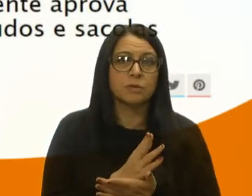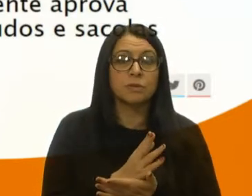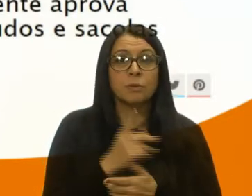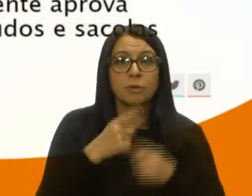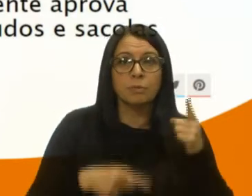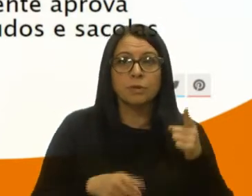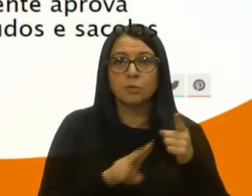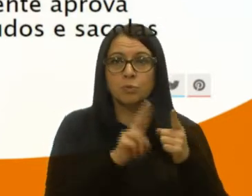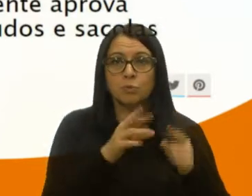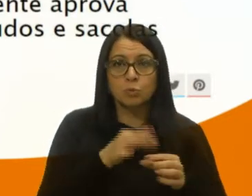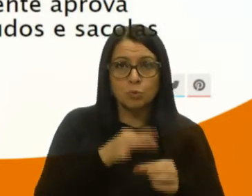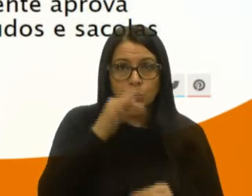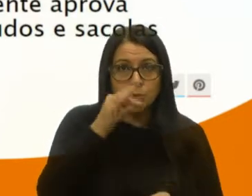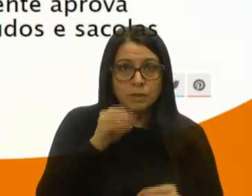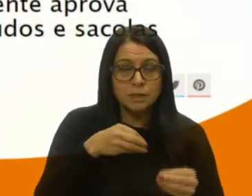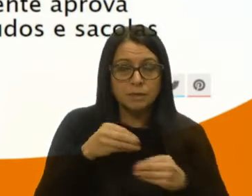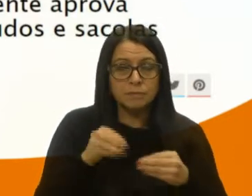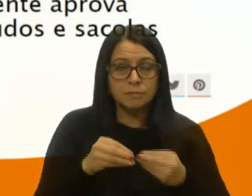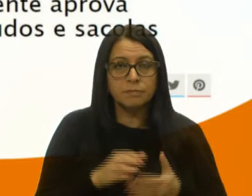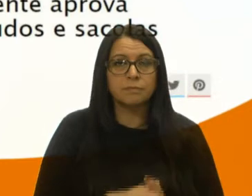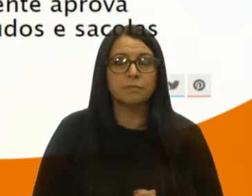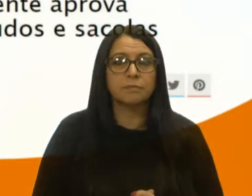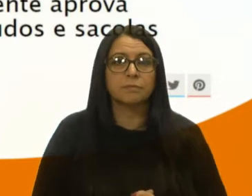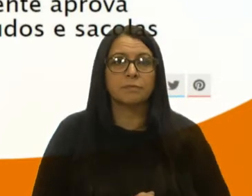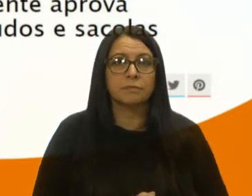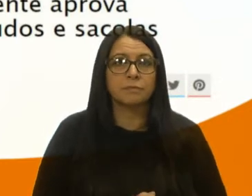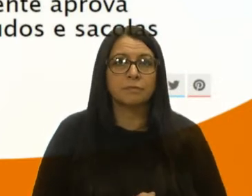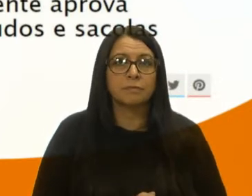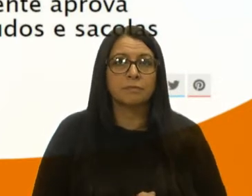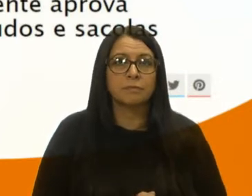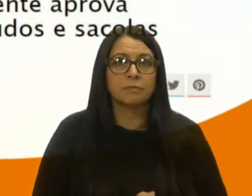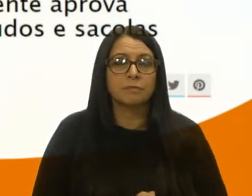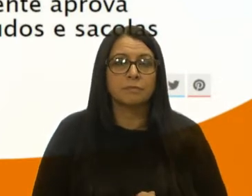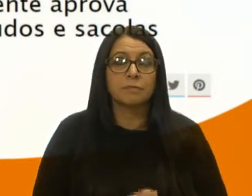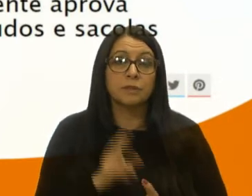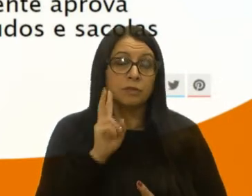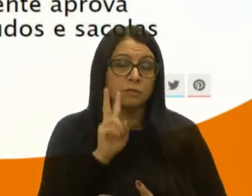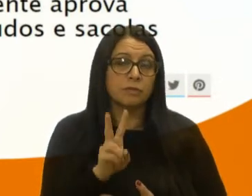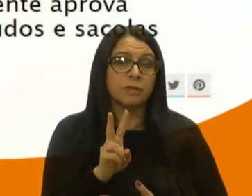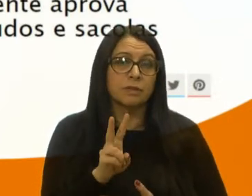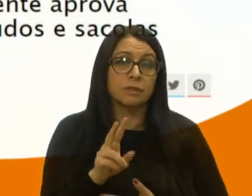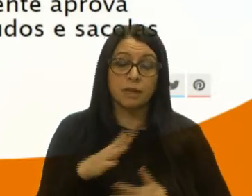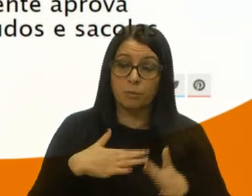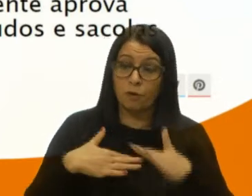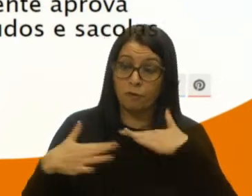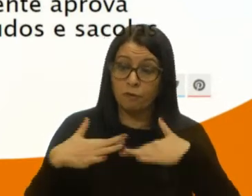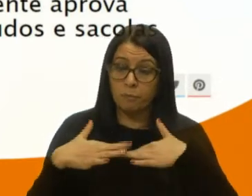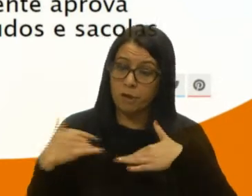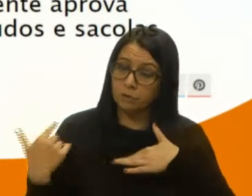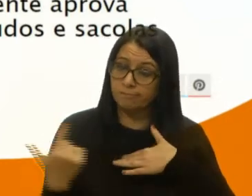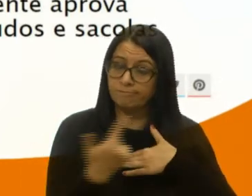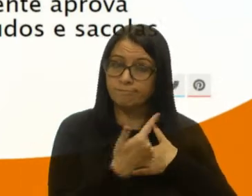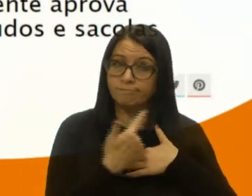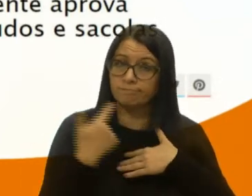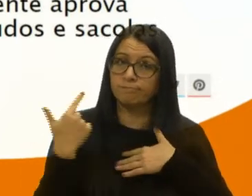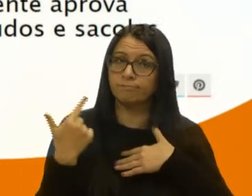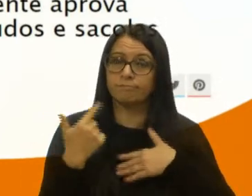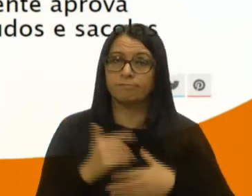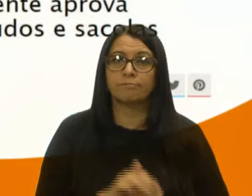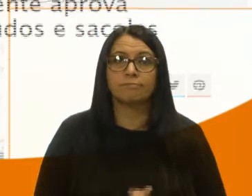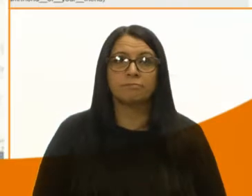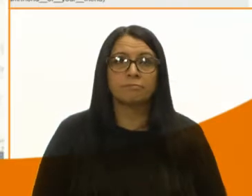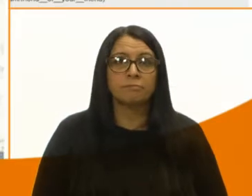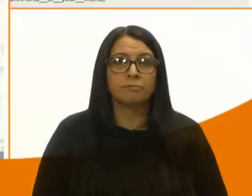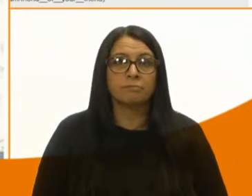proibição ao uso de canudos e sacolas plásticas. Então, nós vemos que é um movimento que está tomando forma.